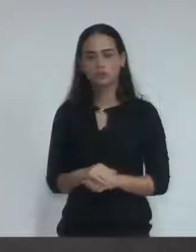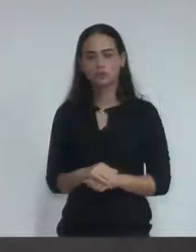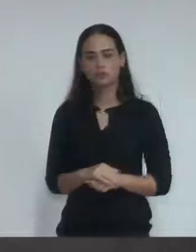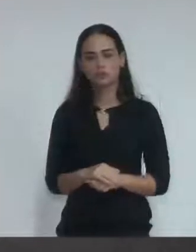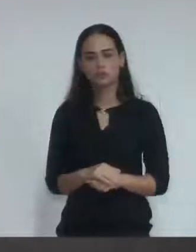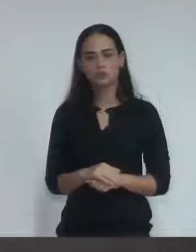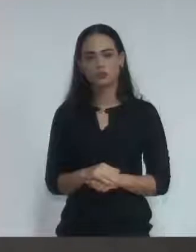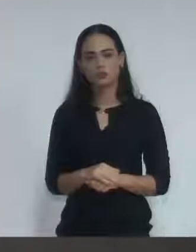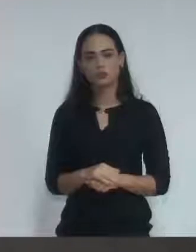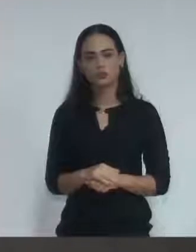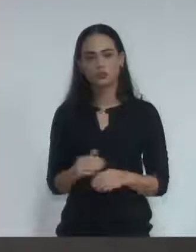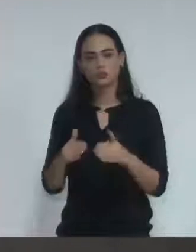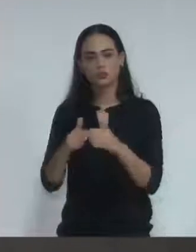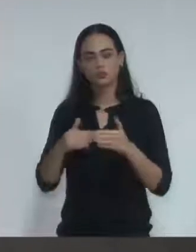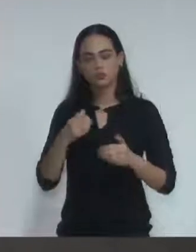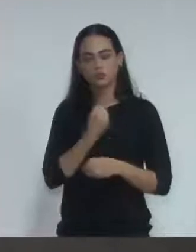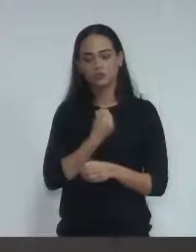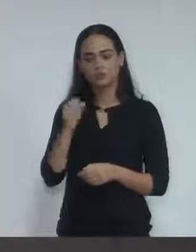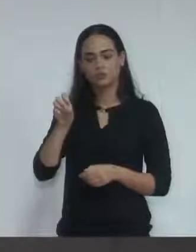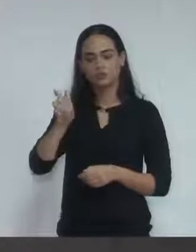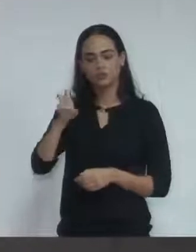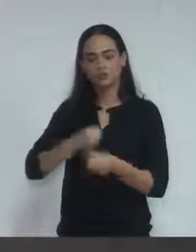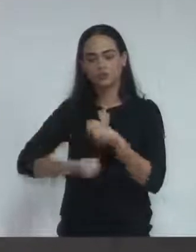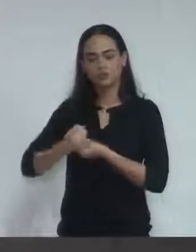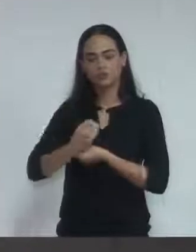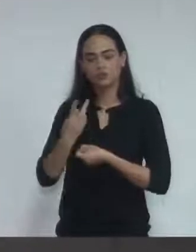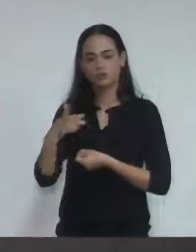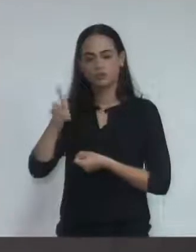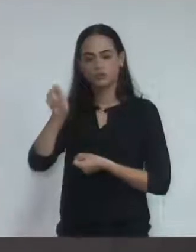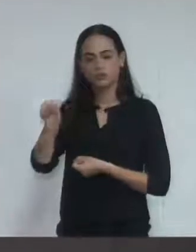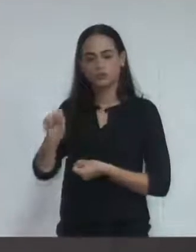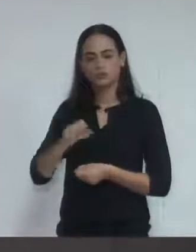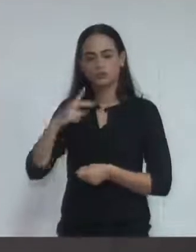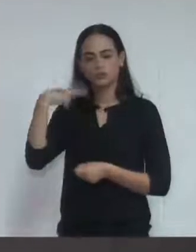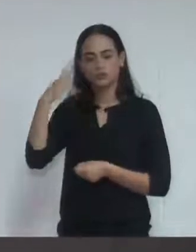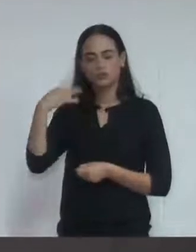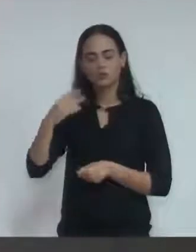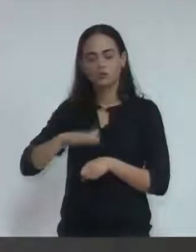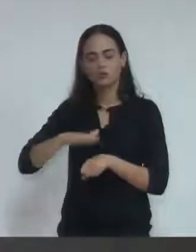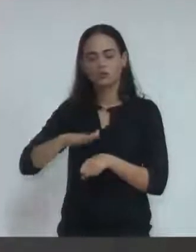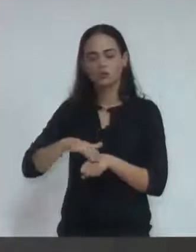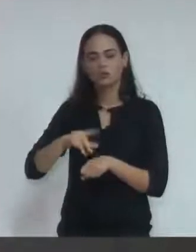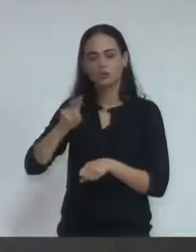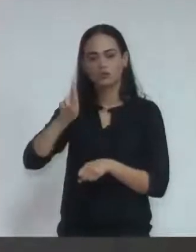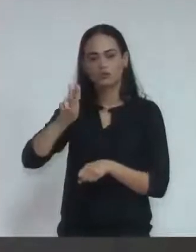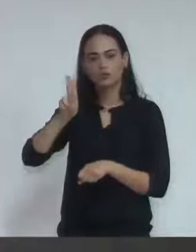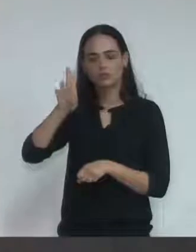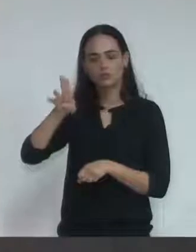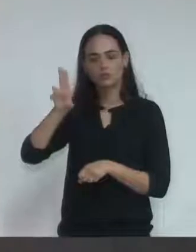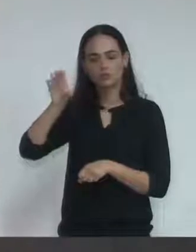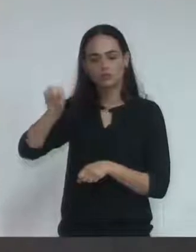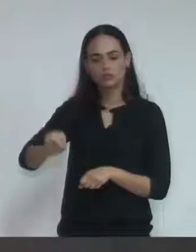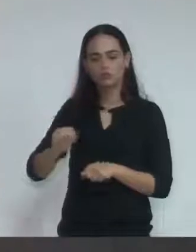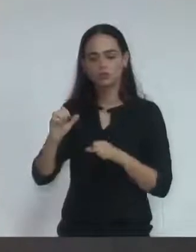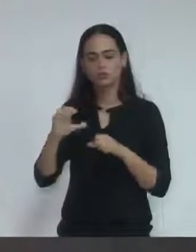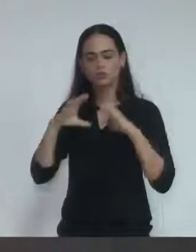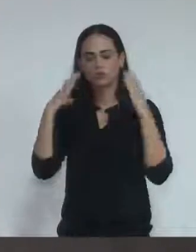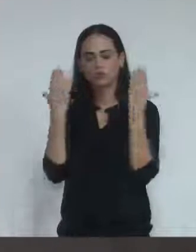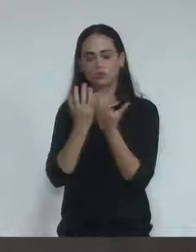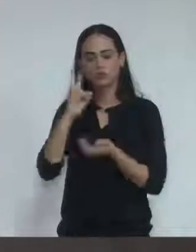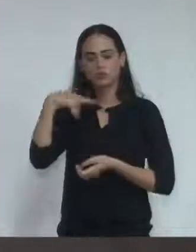Moção número 85, de 2018. Autoria, vereador Rubens Nunes e Nil Ramos. A Câmara de Vereadores de Vinheta, Estado de São Paulo,